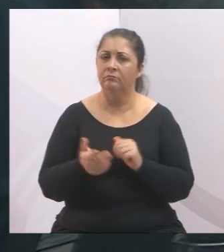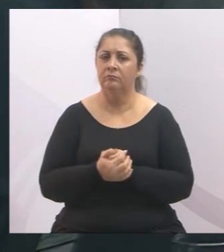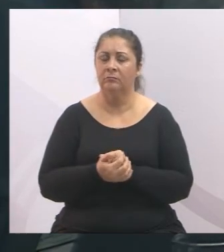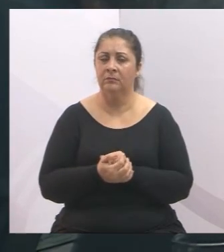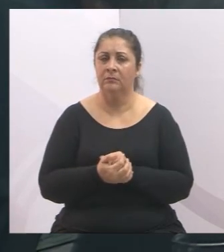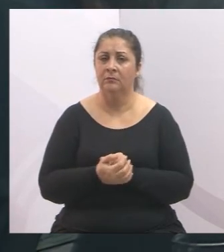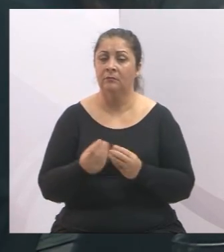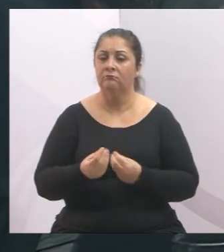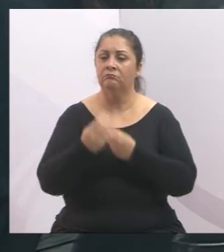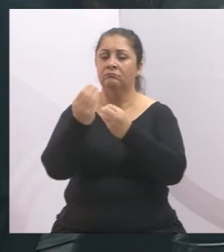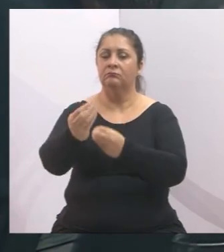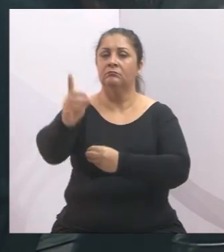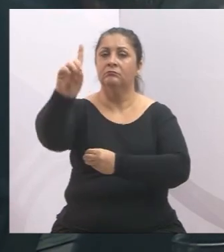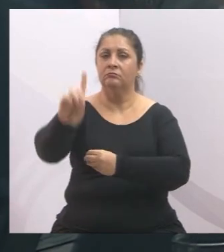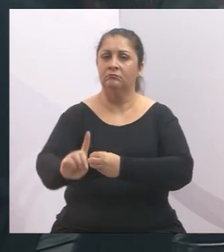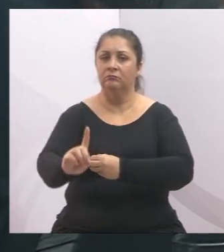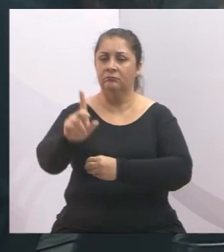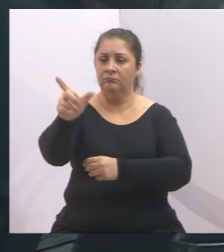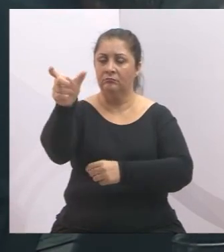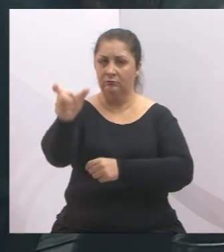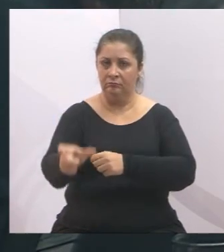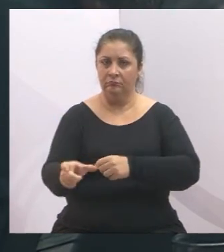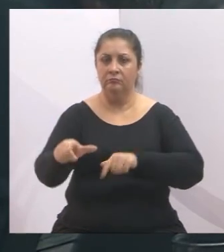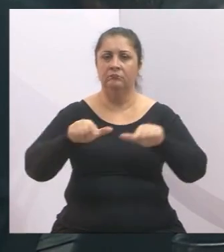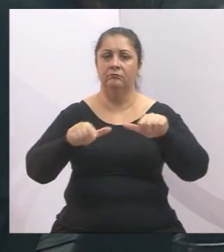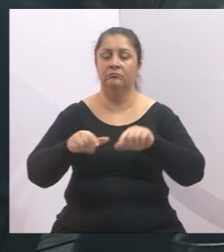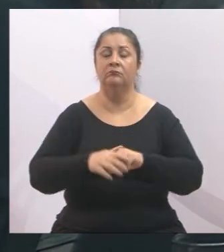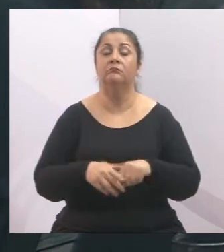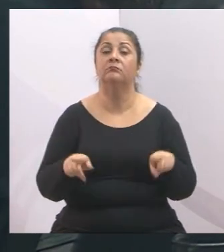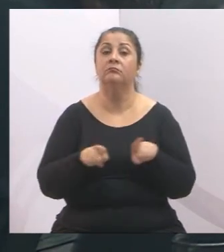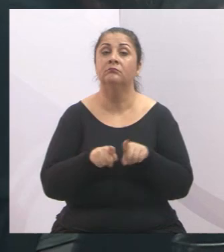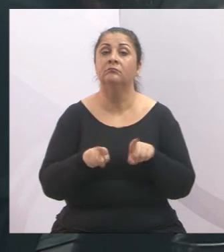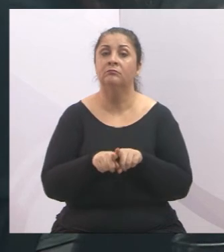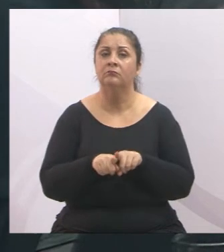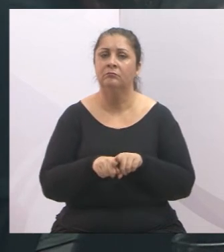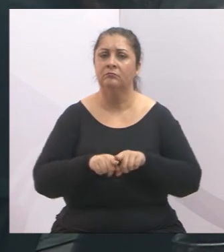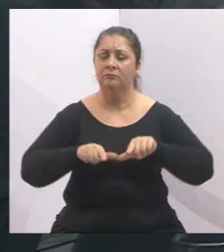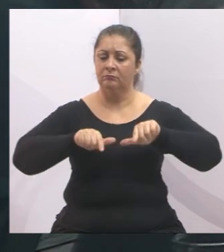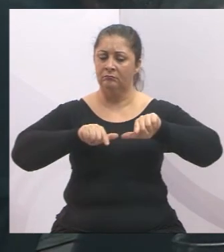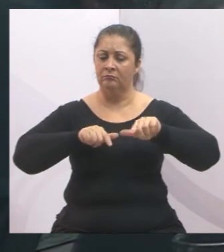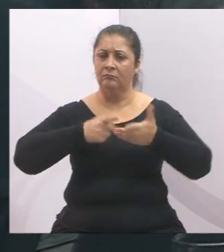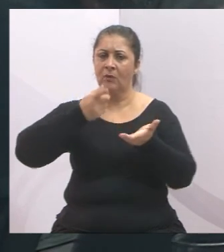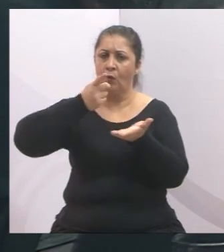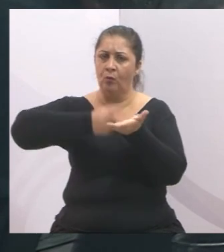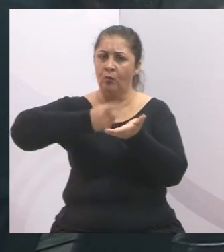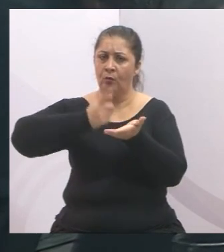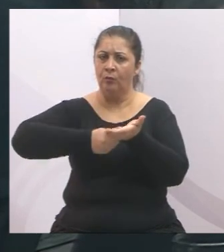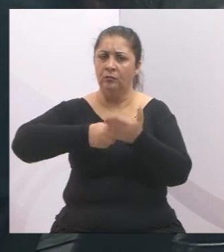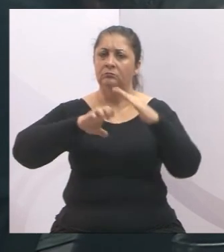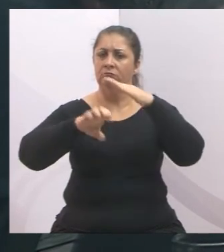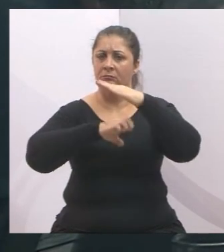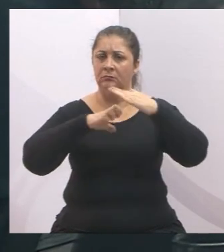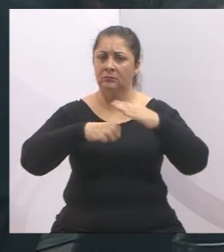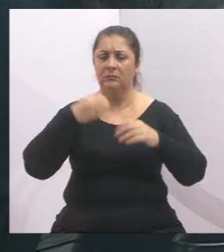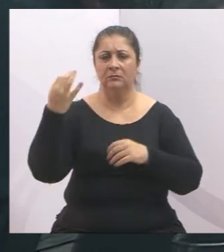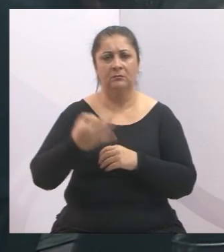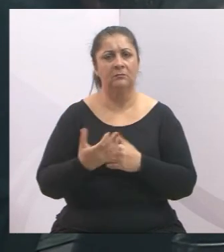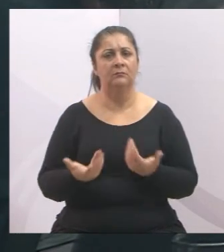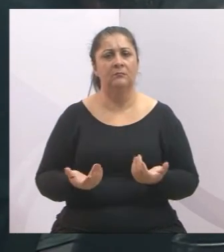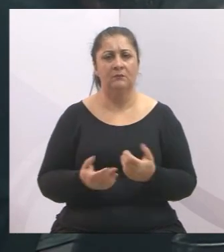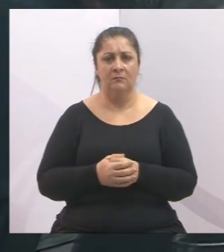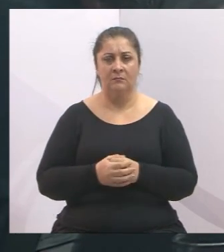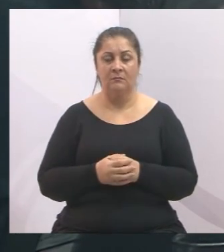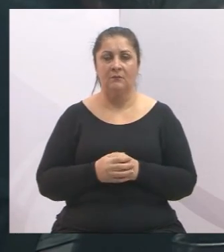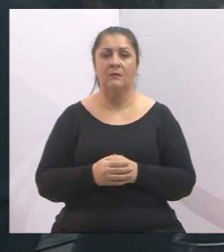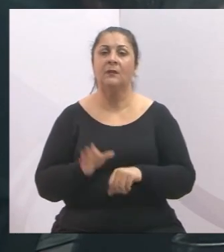o direito dos trabalhadores, mas ao mesmo tempo garantir uma execução contratual da ambiental que atenda